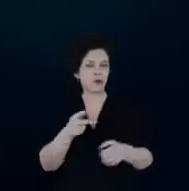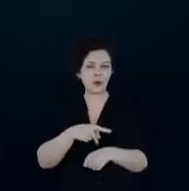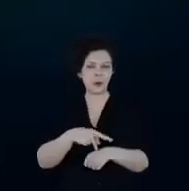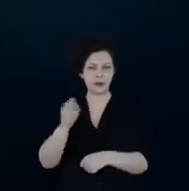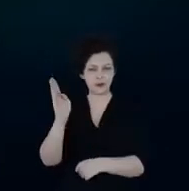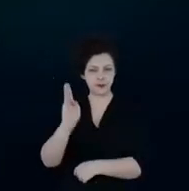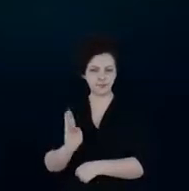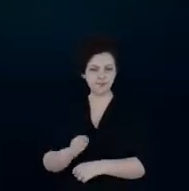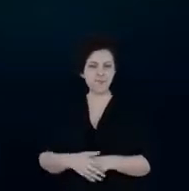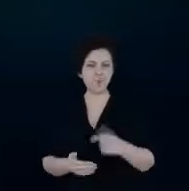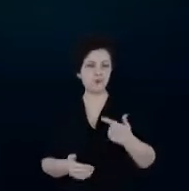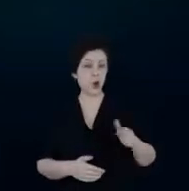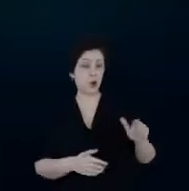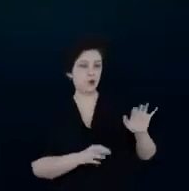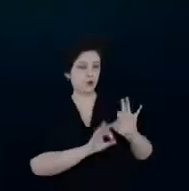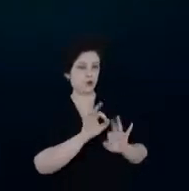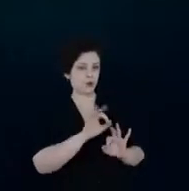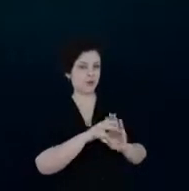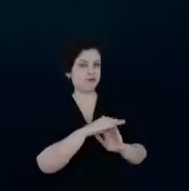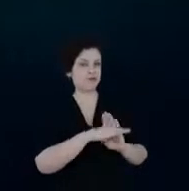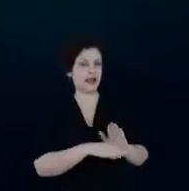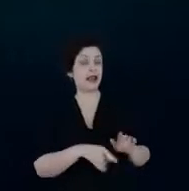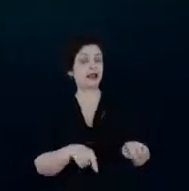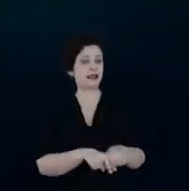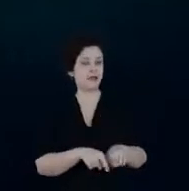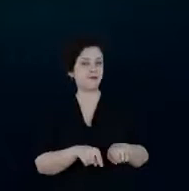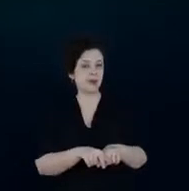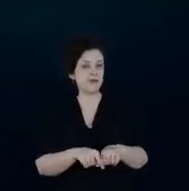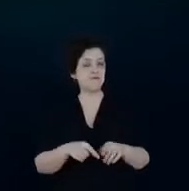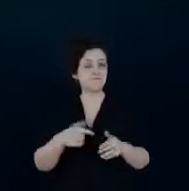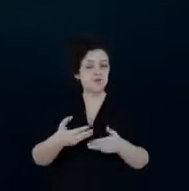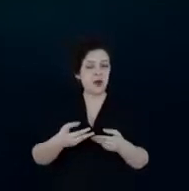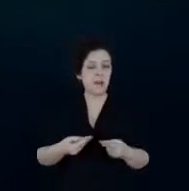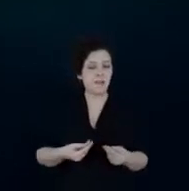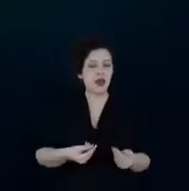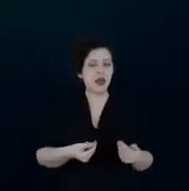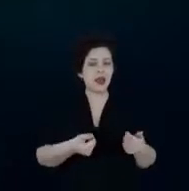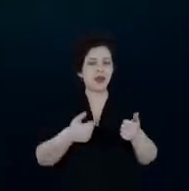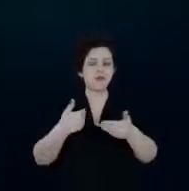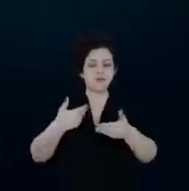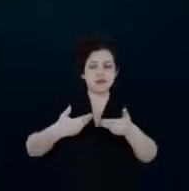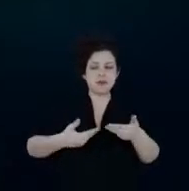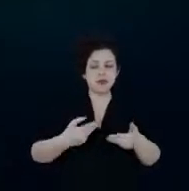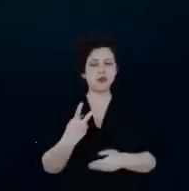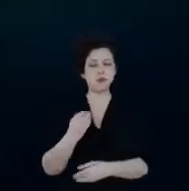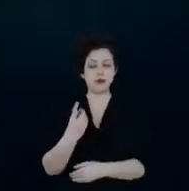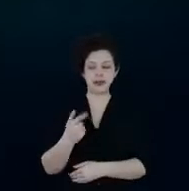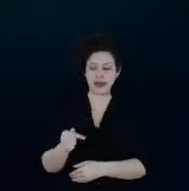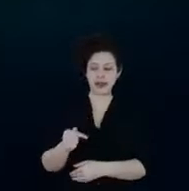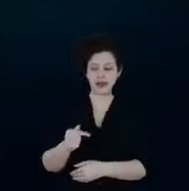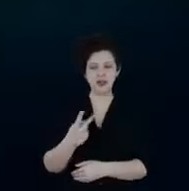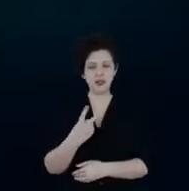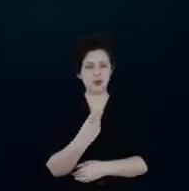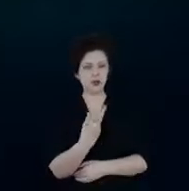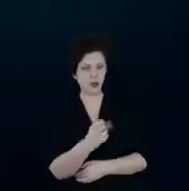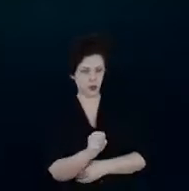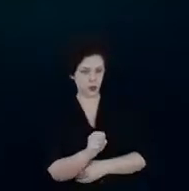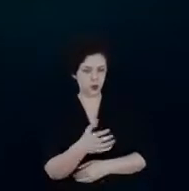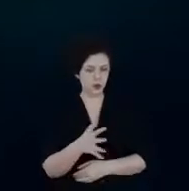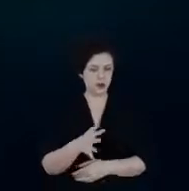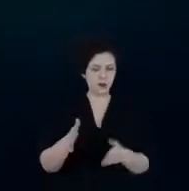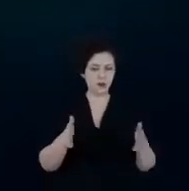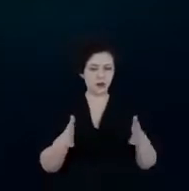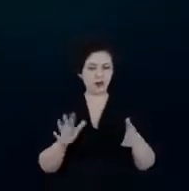Um outro projeto, que também está sendo maturado, desde o ano de 2017, 2018, já fizemos alguma